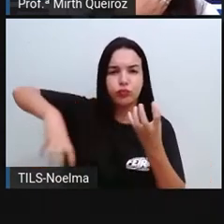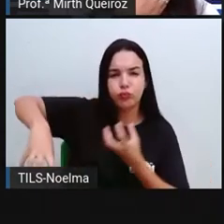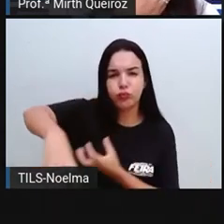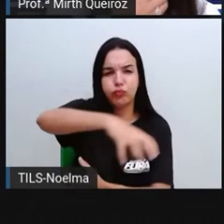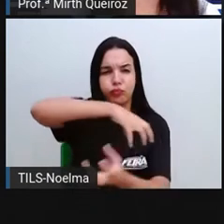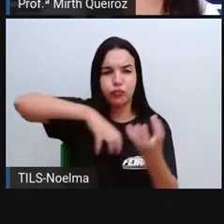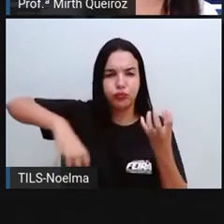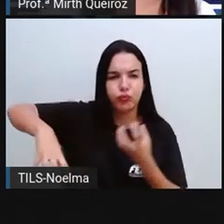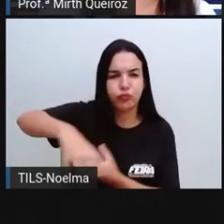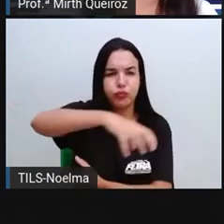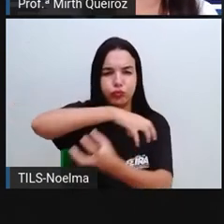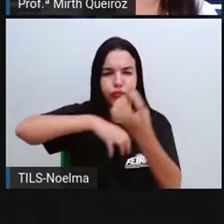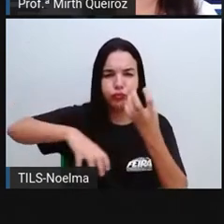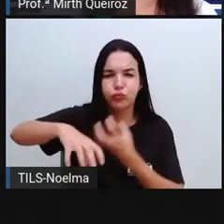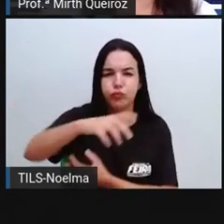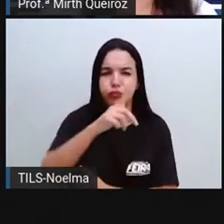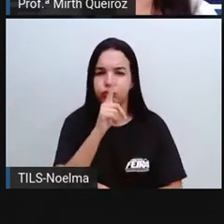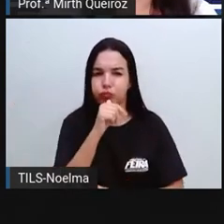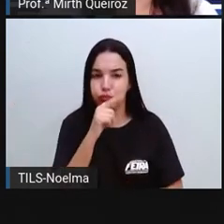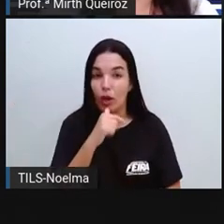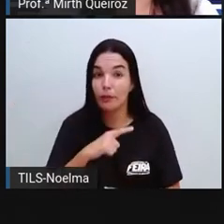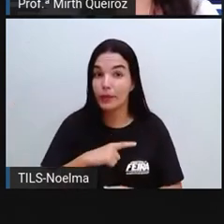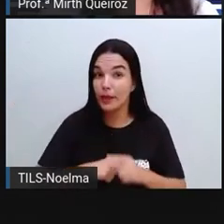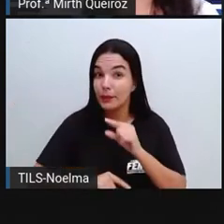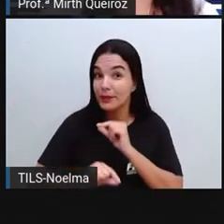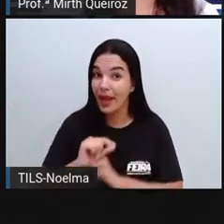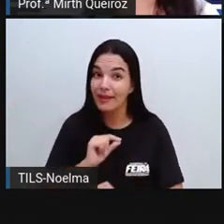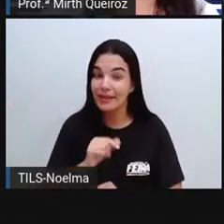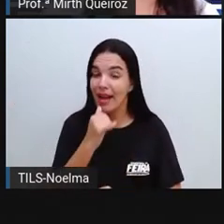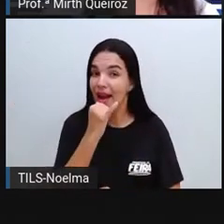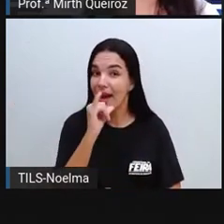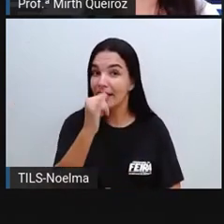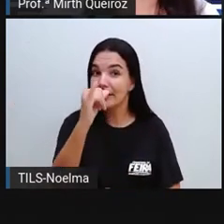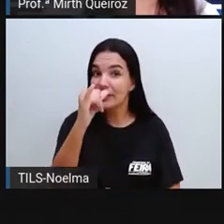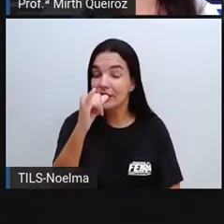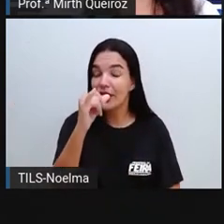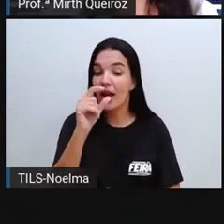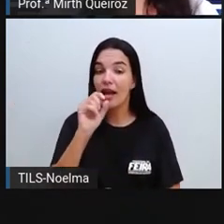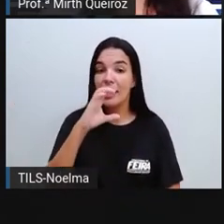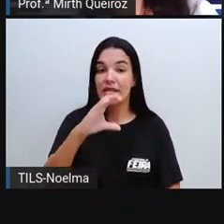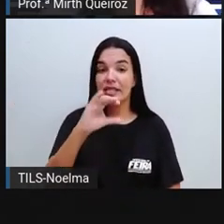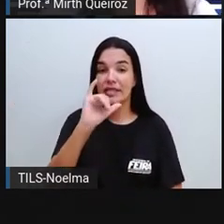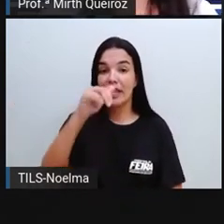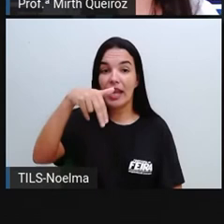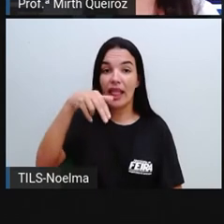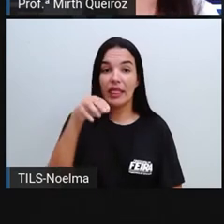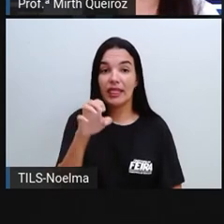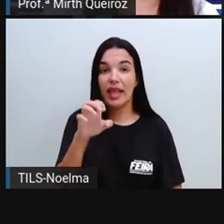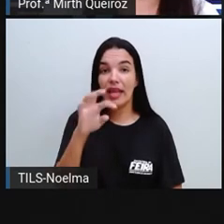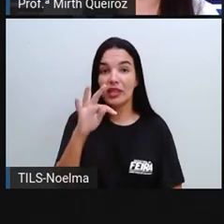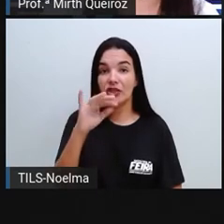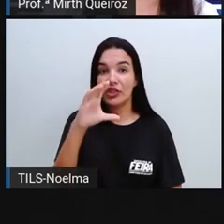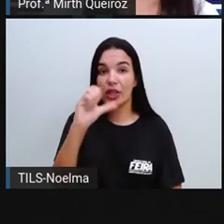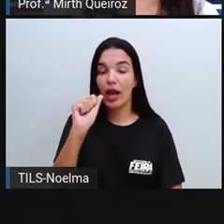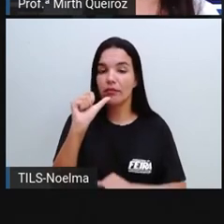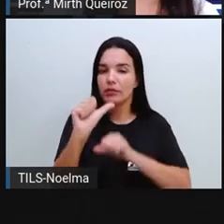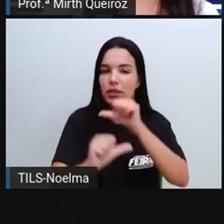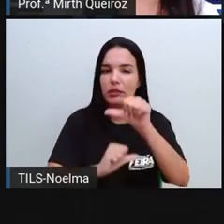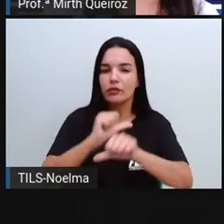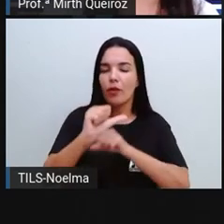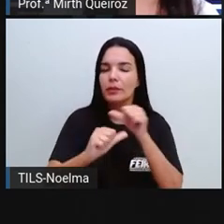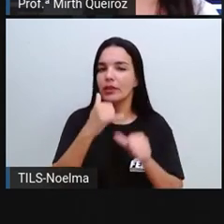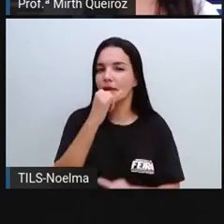hidráulicas vai gerar energia mecânica, né? Que é a chamada de energia cinética, que então vai ser transformada em energia